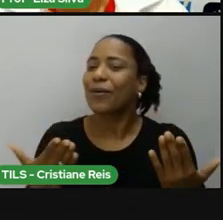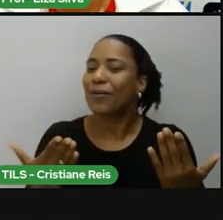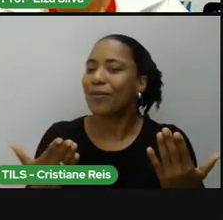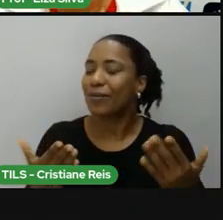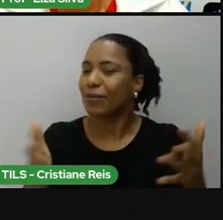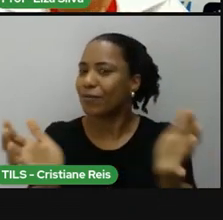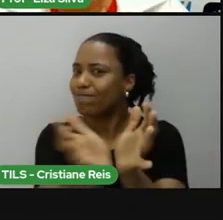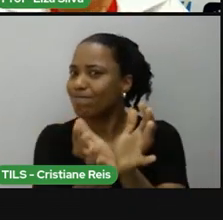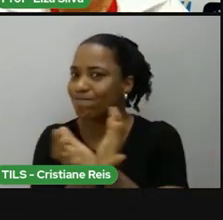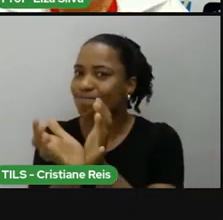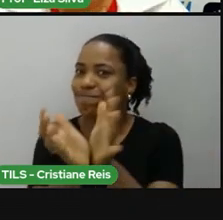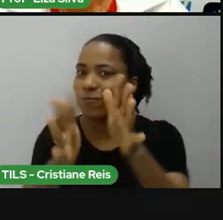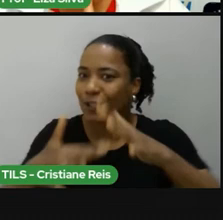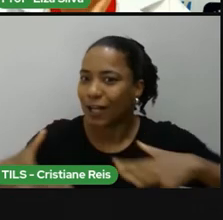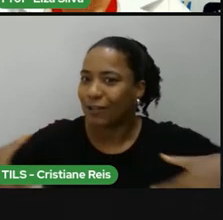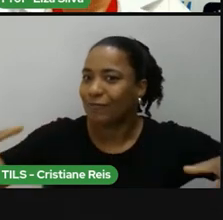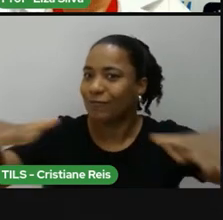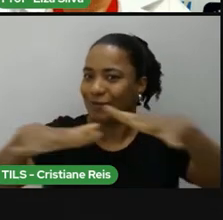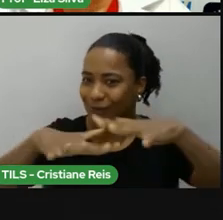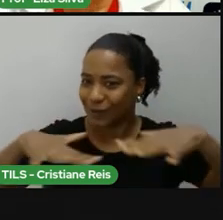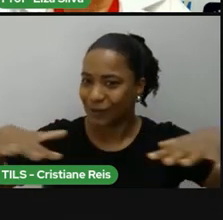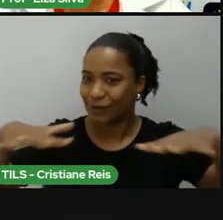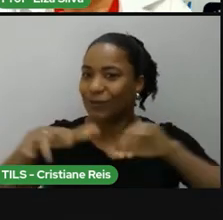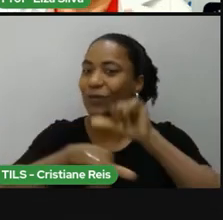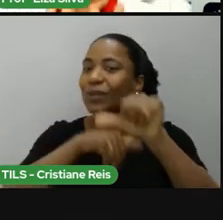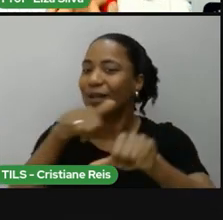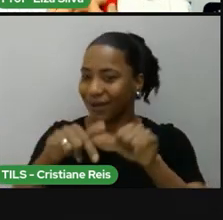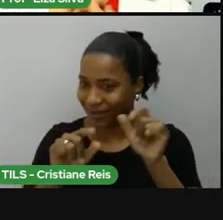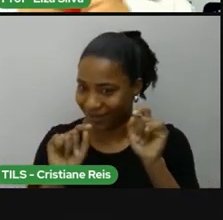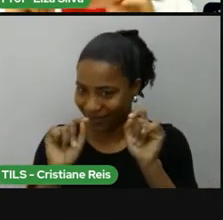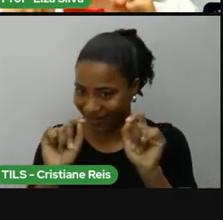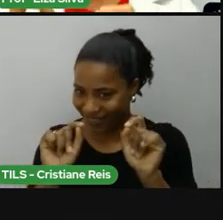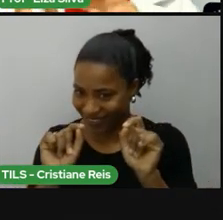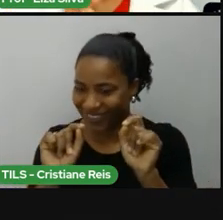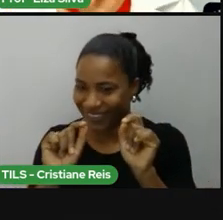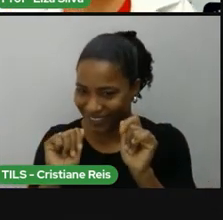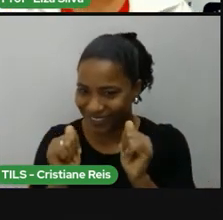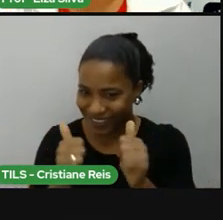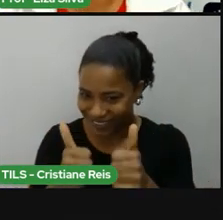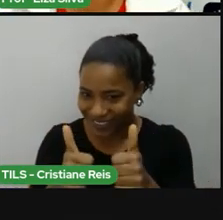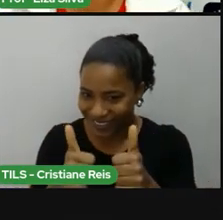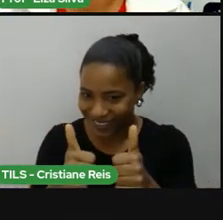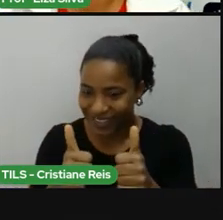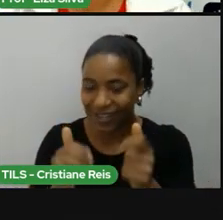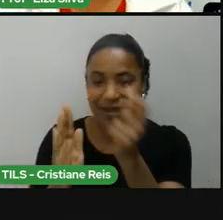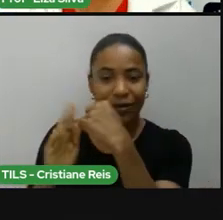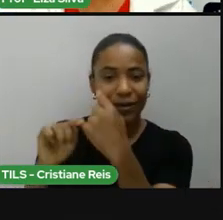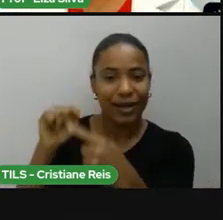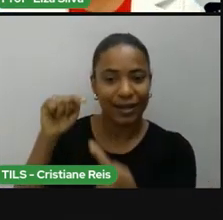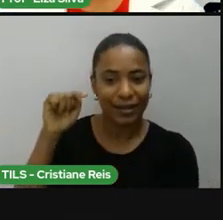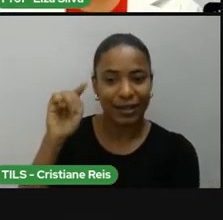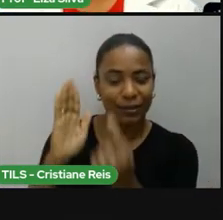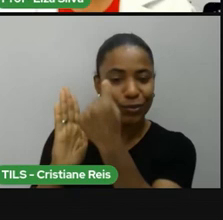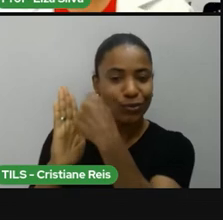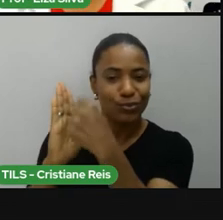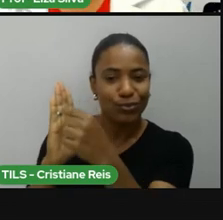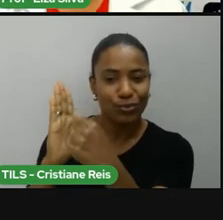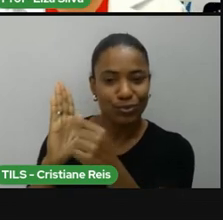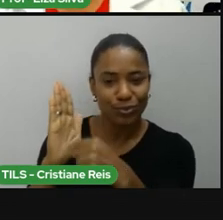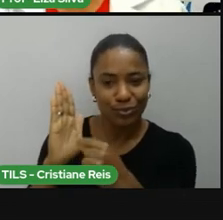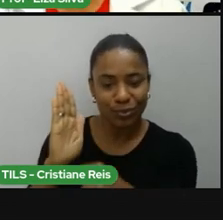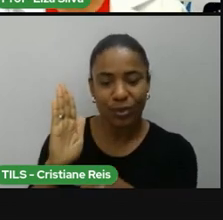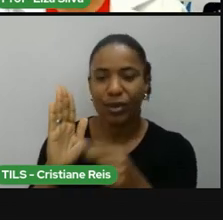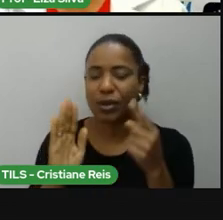comunidade. Ok? Então, escreva lá no seu caderno. de acordo com as informações